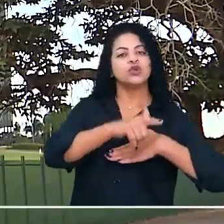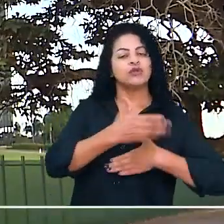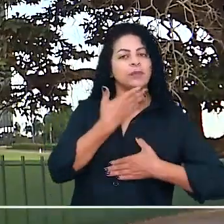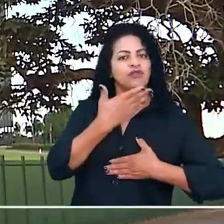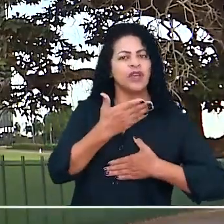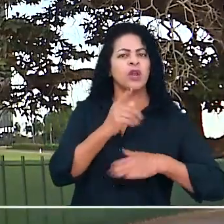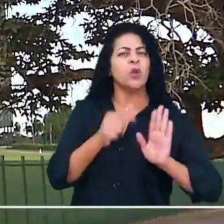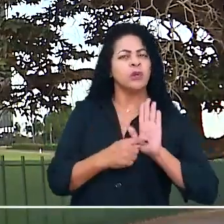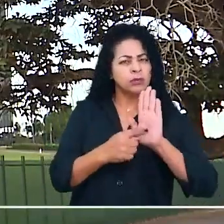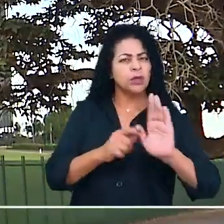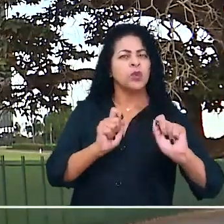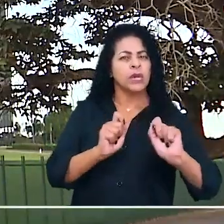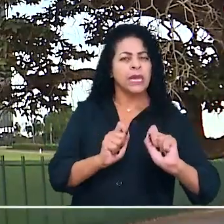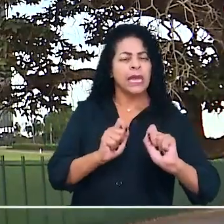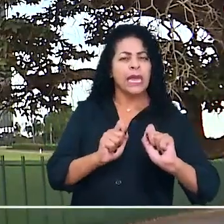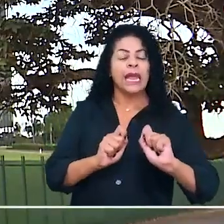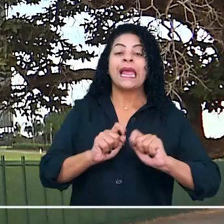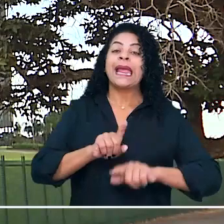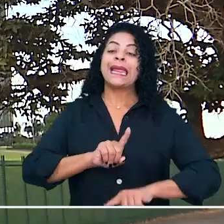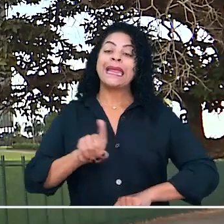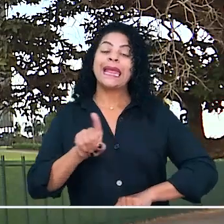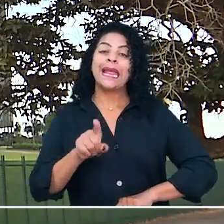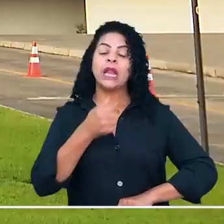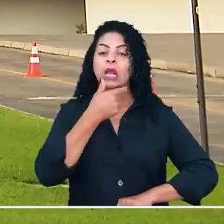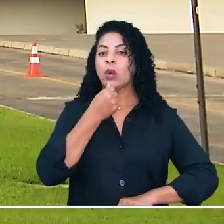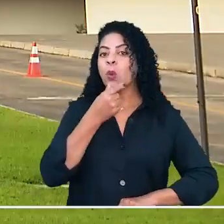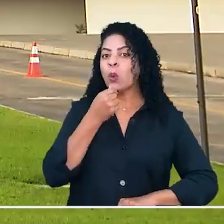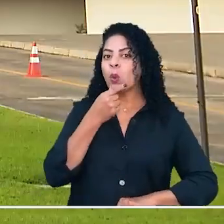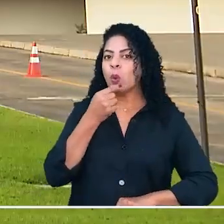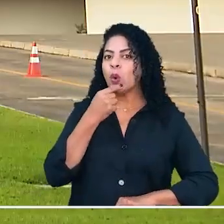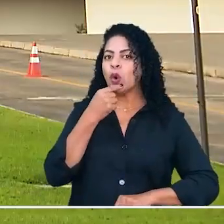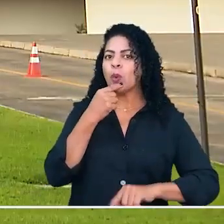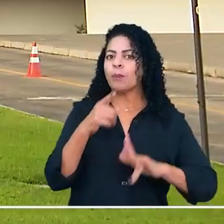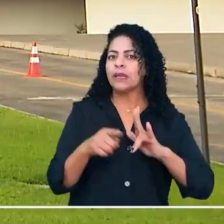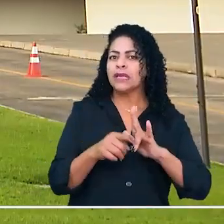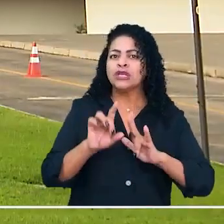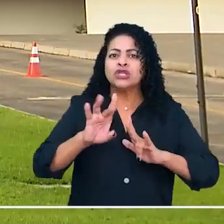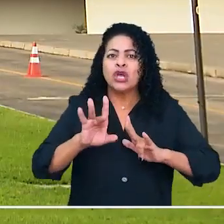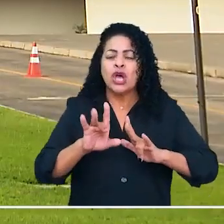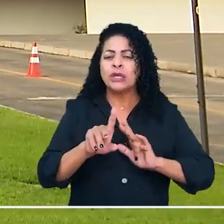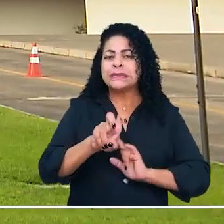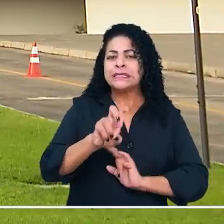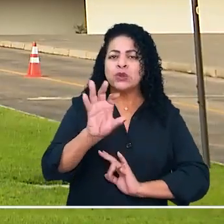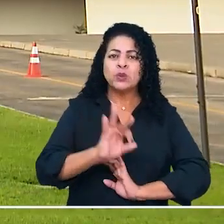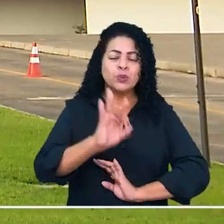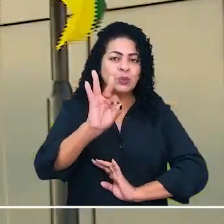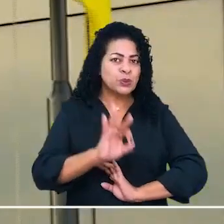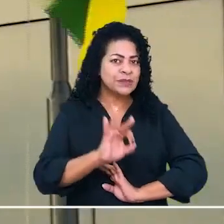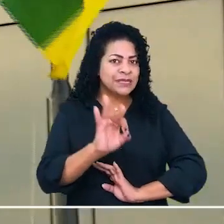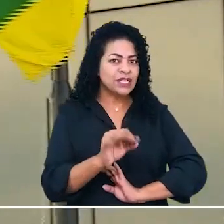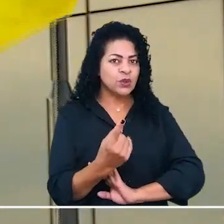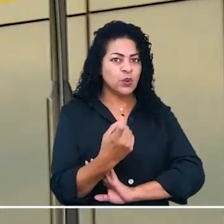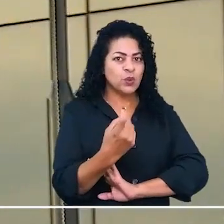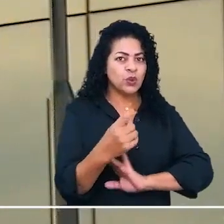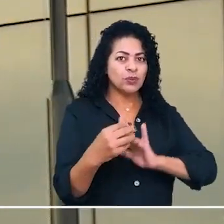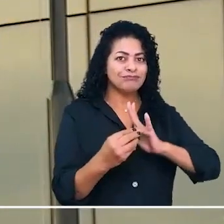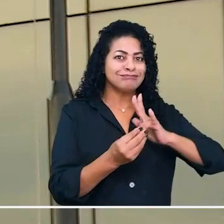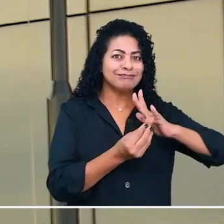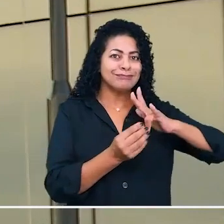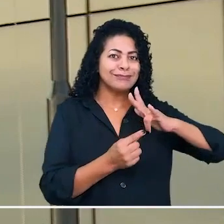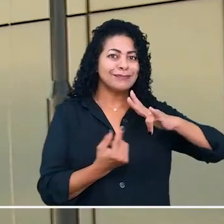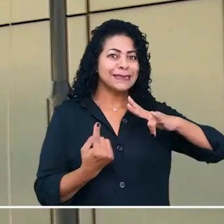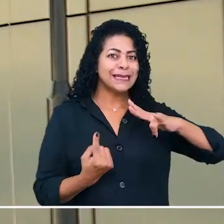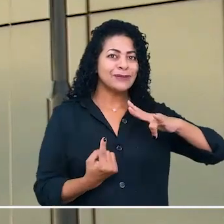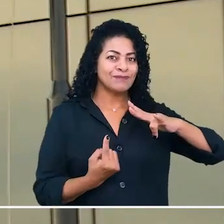TST. Alegou que a incapacidade constatada pelo laudo pericial foi de apenas 5% em um único dedo